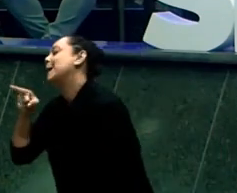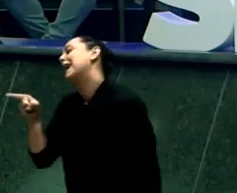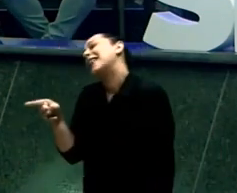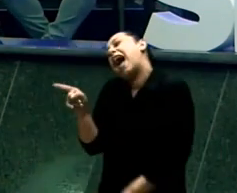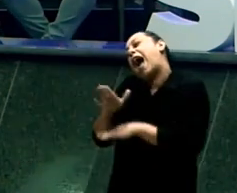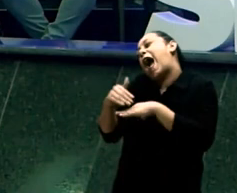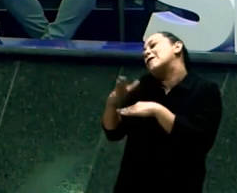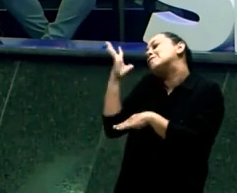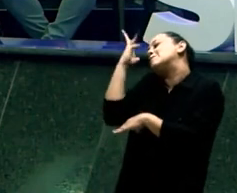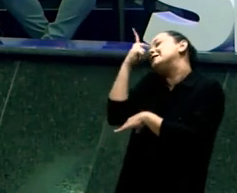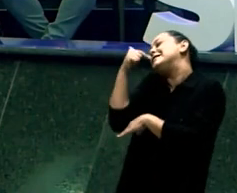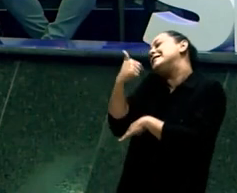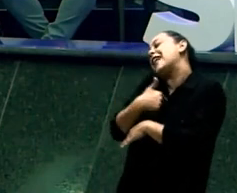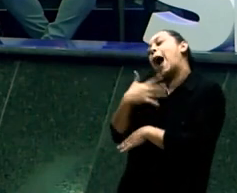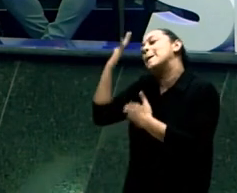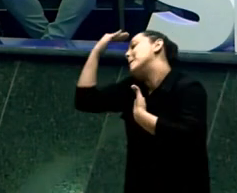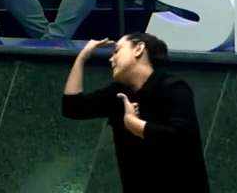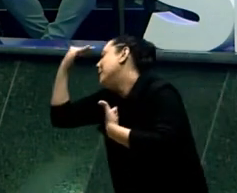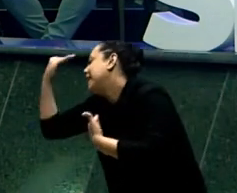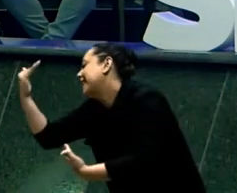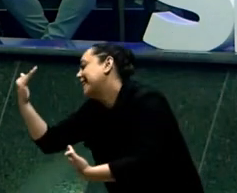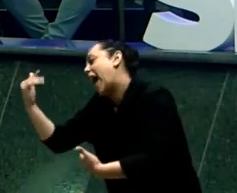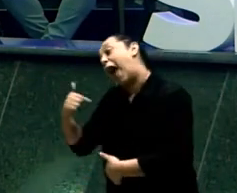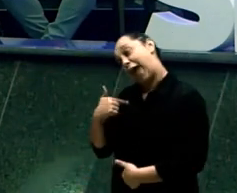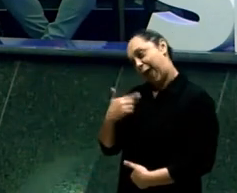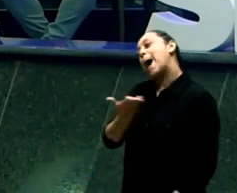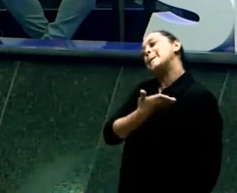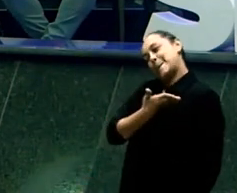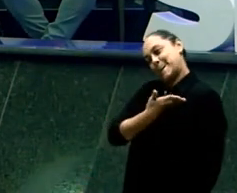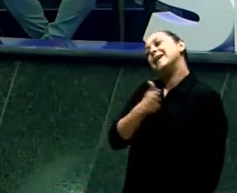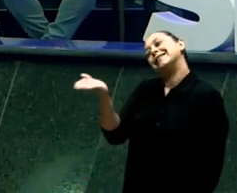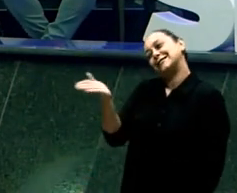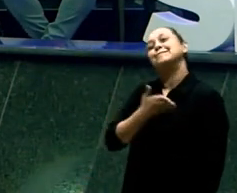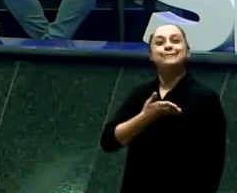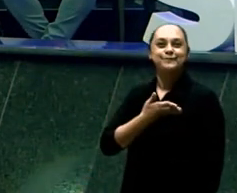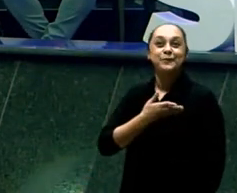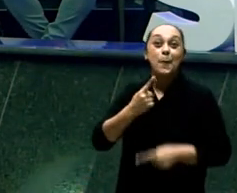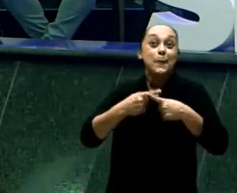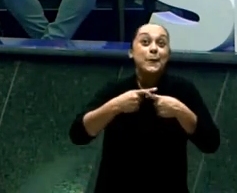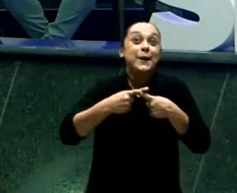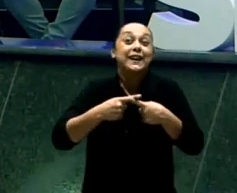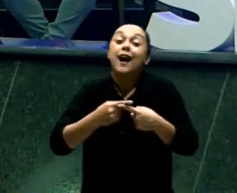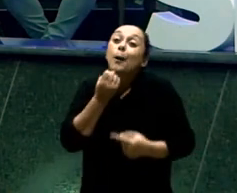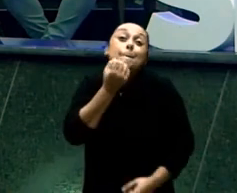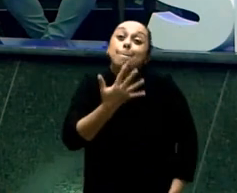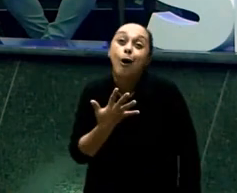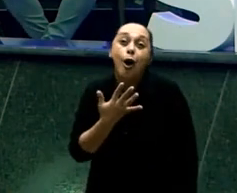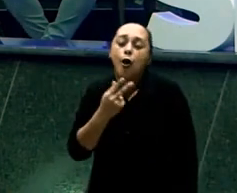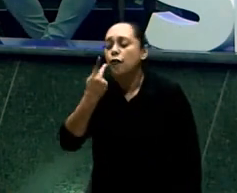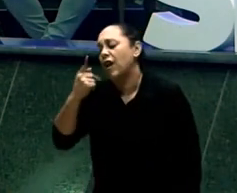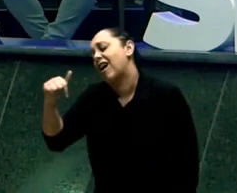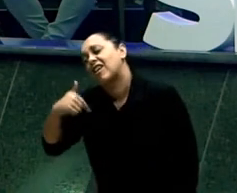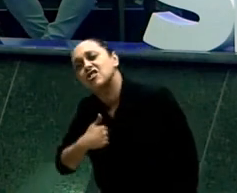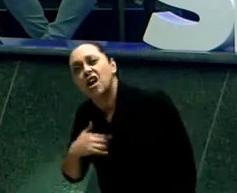Mãe Eu fui com a cara dela Mas só porque Ela te elogiou Aí a gente Fica lá O pastor Fulano Chama a